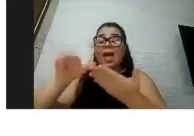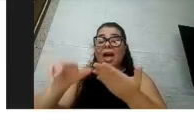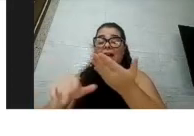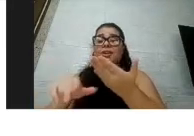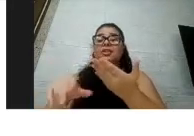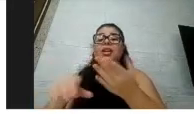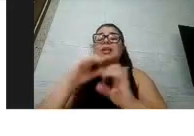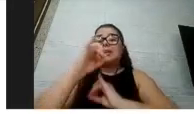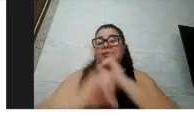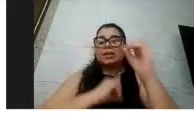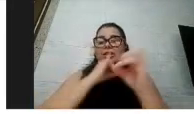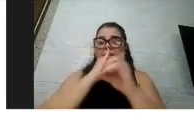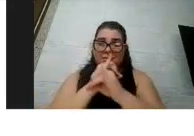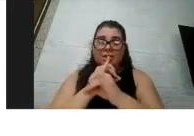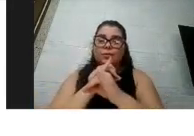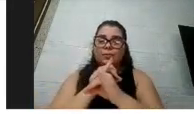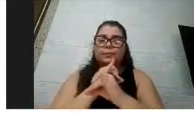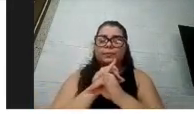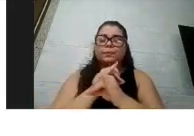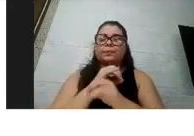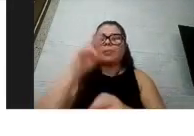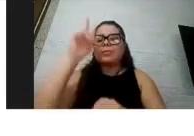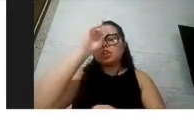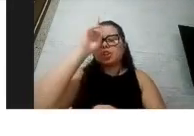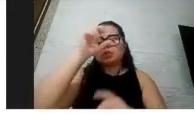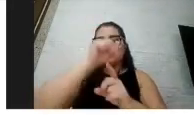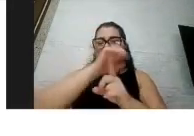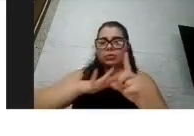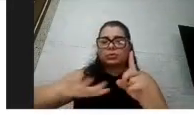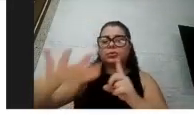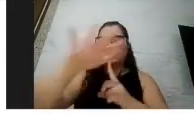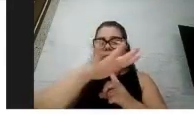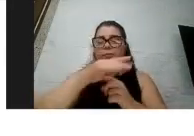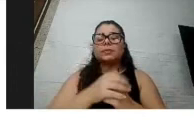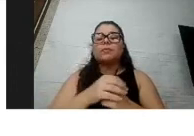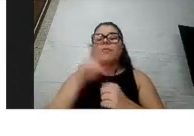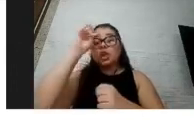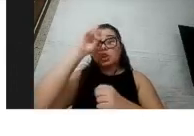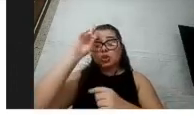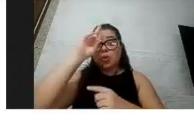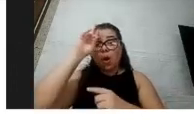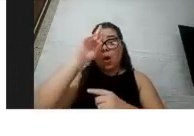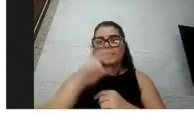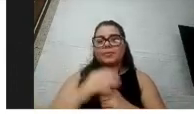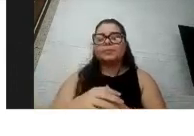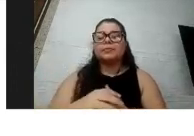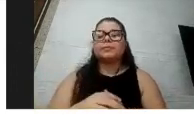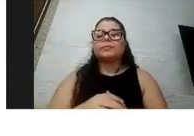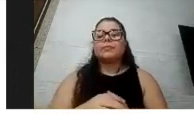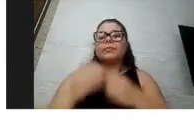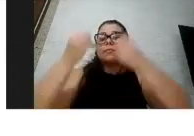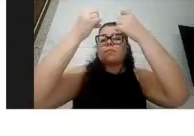não se vocês conhecem histórias sociais, histórias sociais são historinhas, né, que contam em